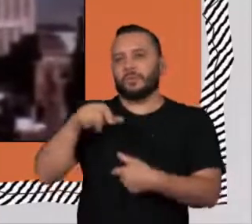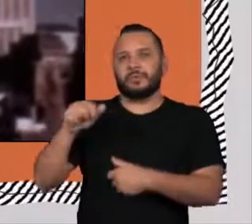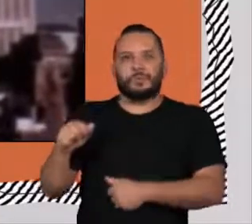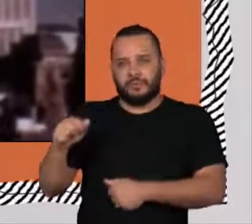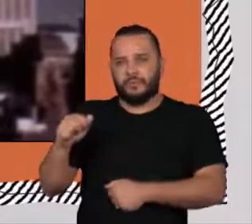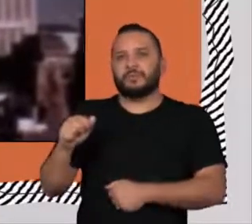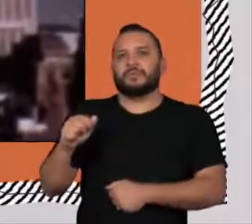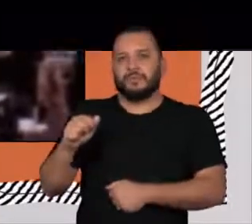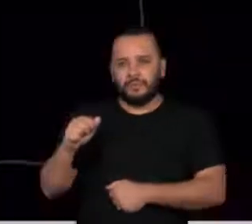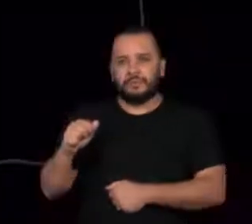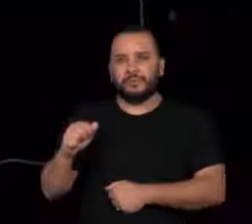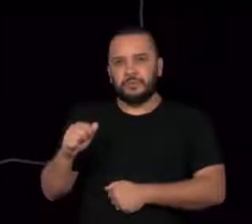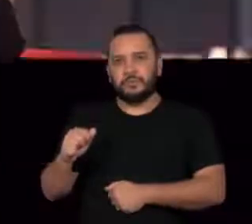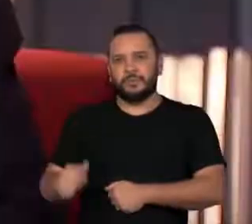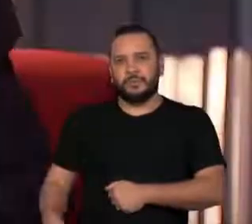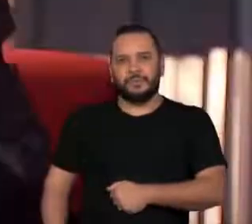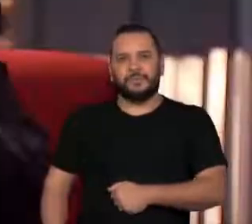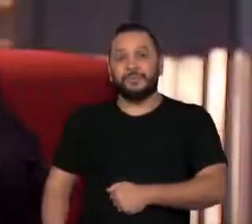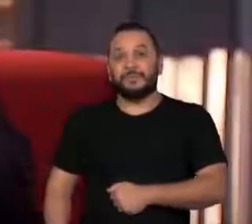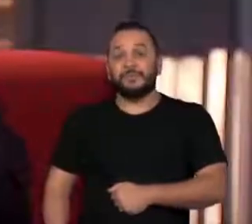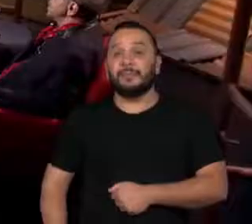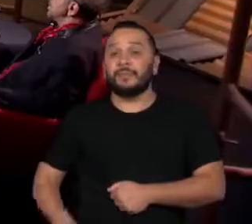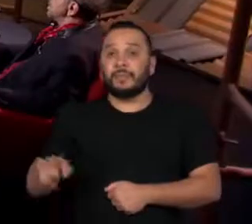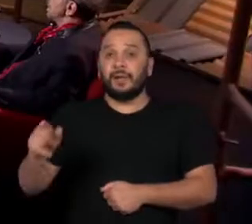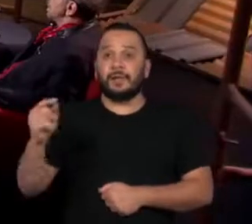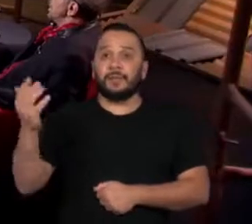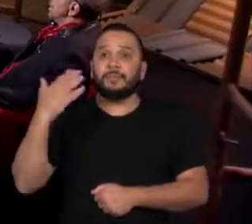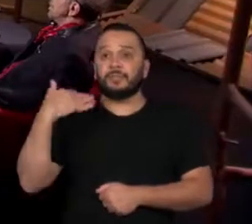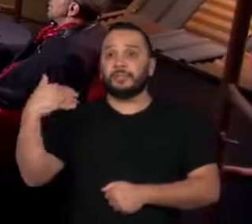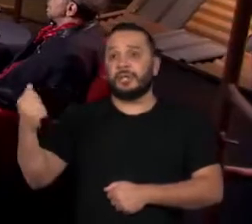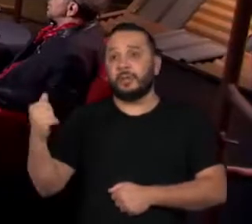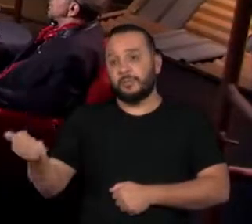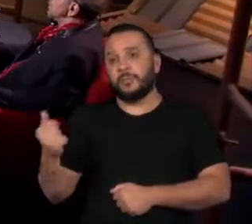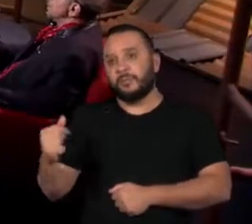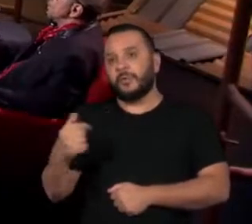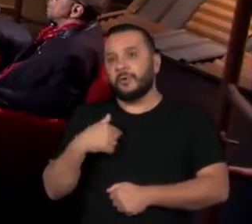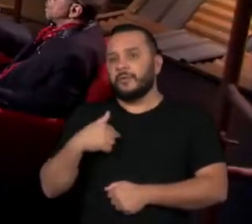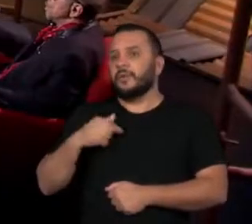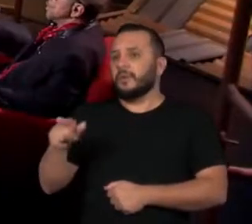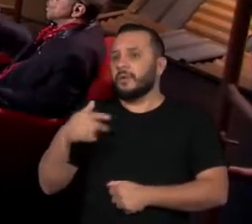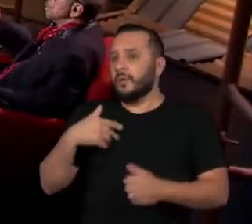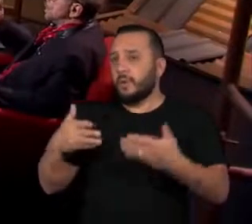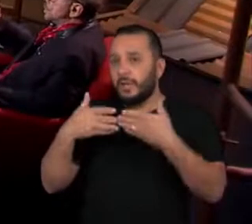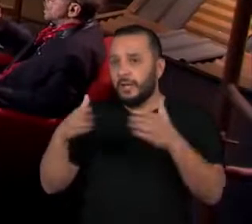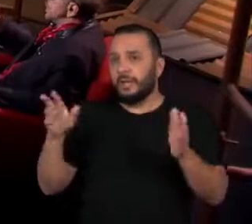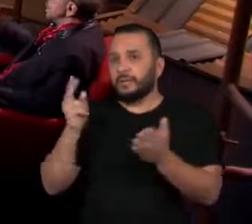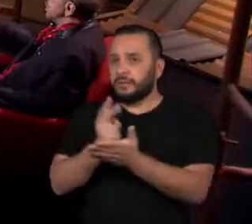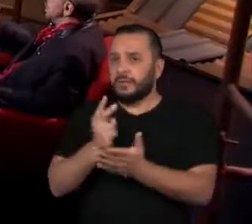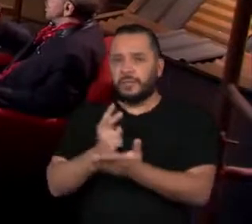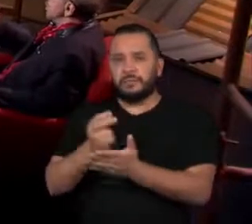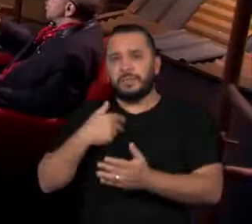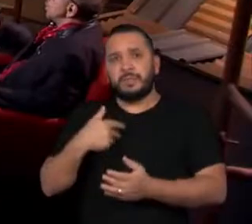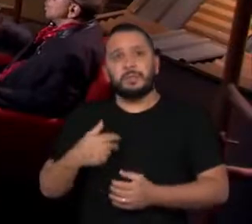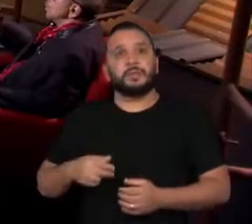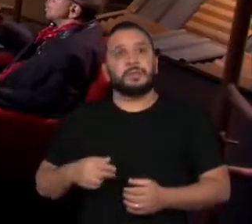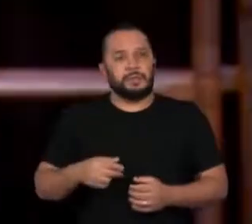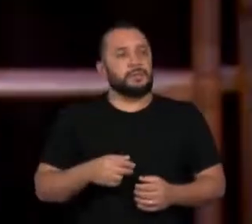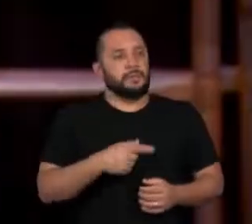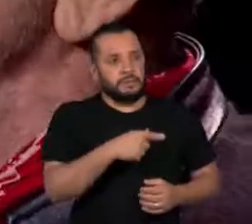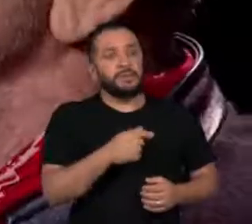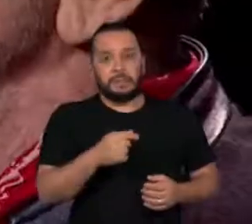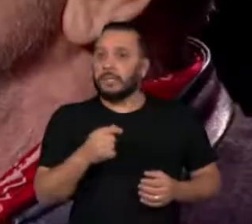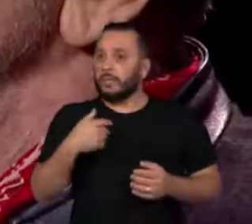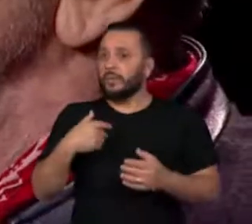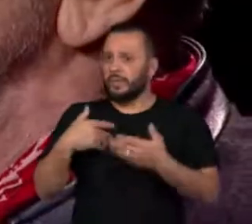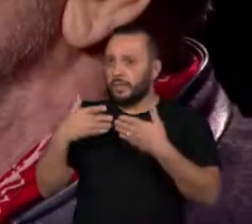music from anywhere in the world. of E quando me chamou e me disse, olha, eu lanço sempre um, eu não sabia direito, um disco